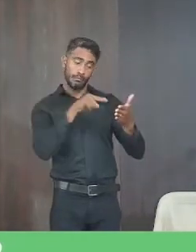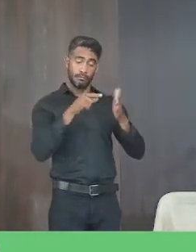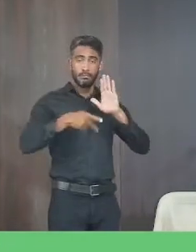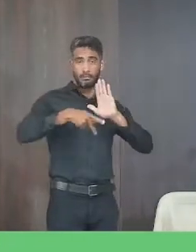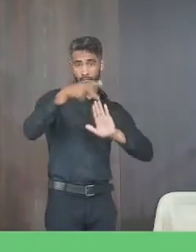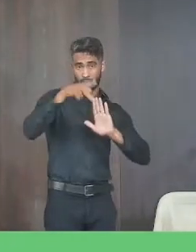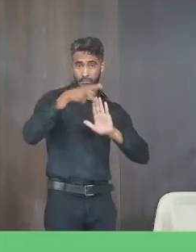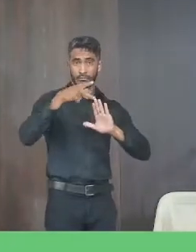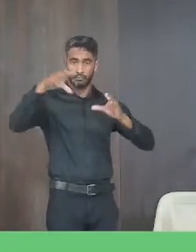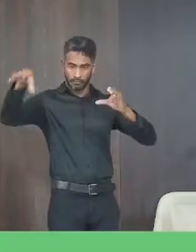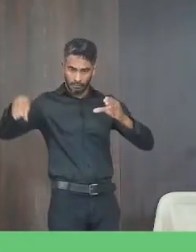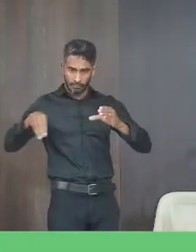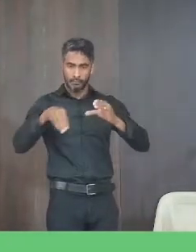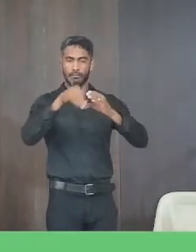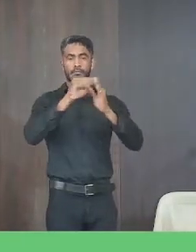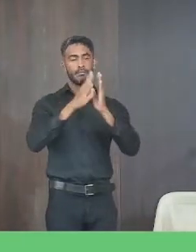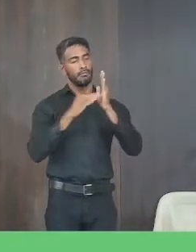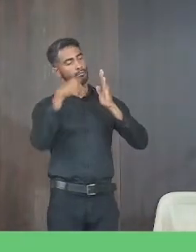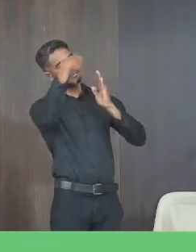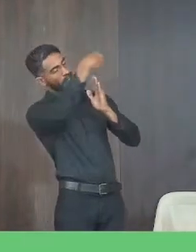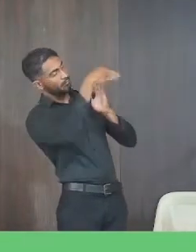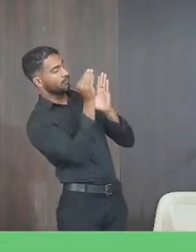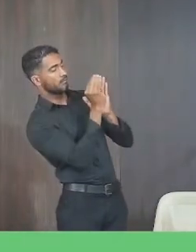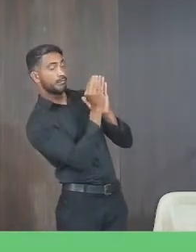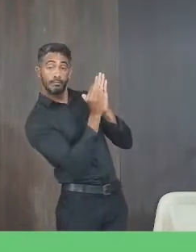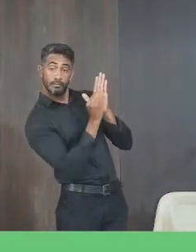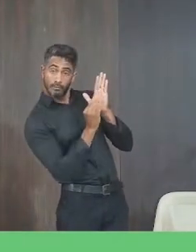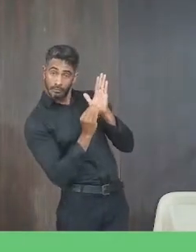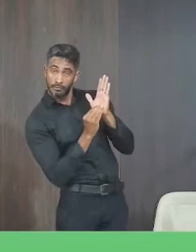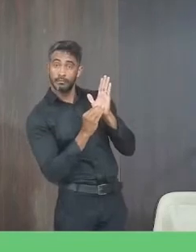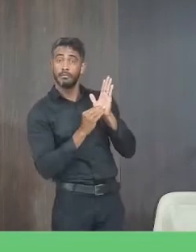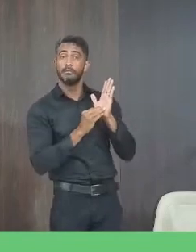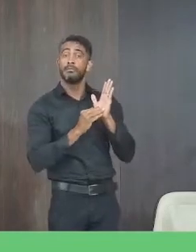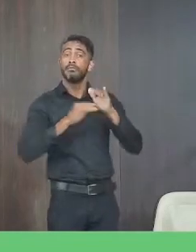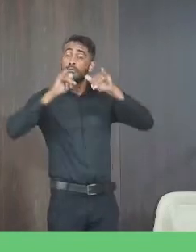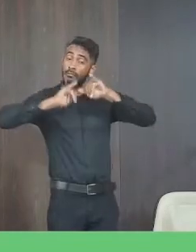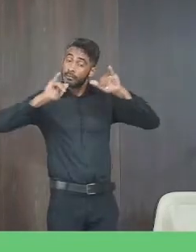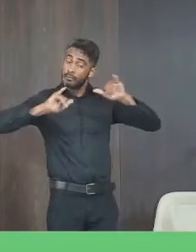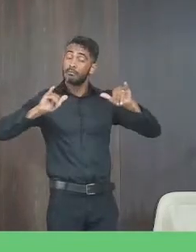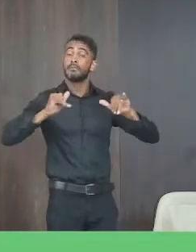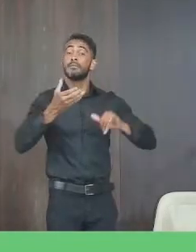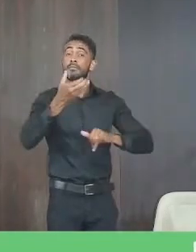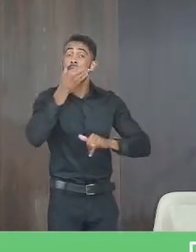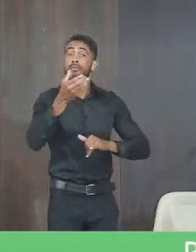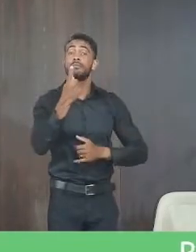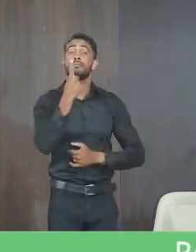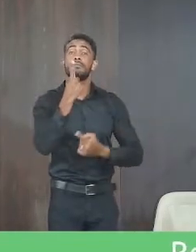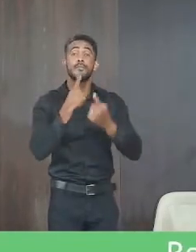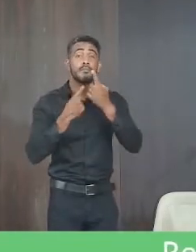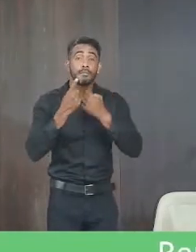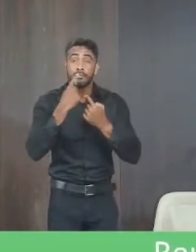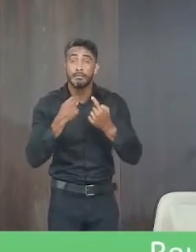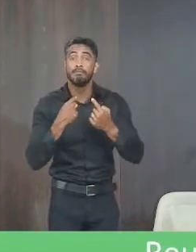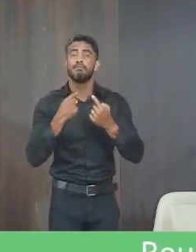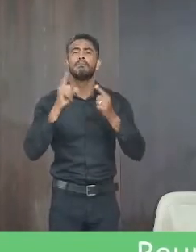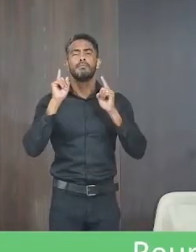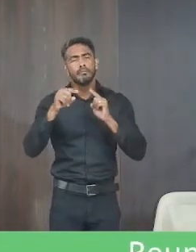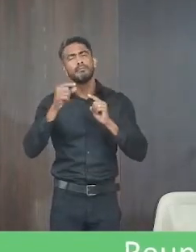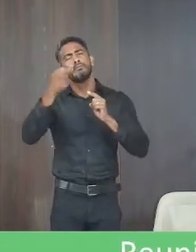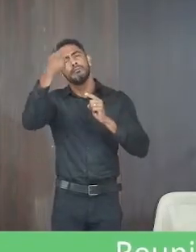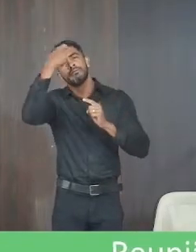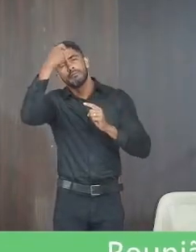é para instituir o calendário municipal de Janaúba sobre a campanha de dezembro vermelho dedicada a